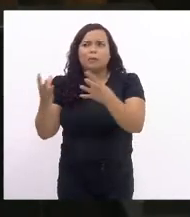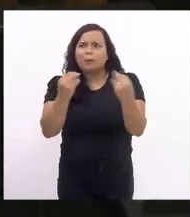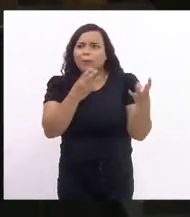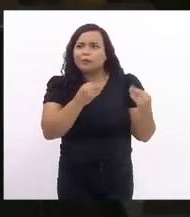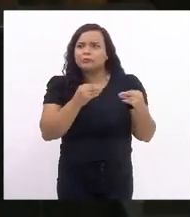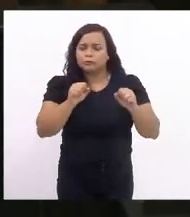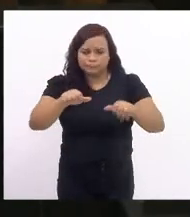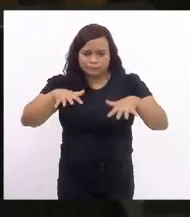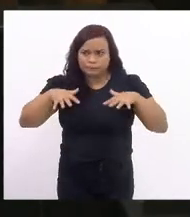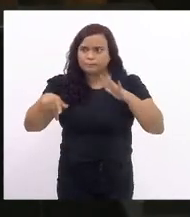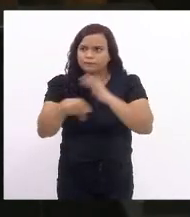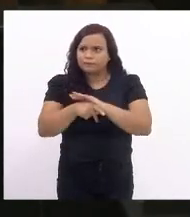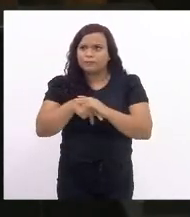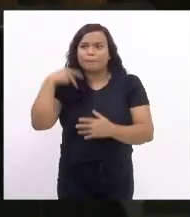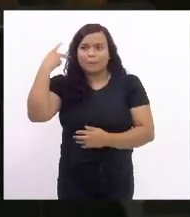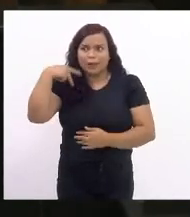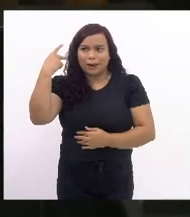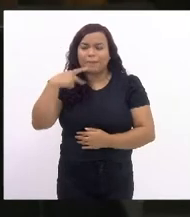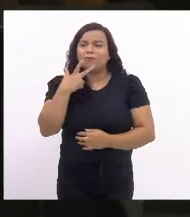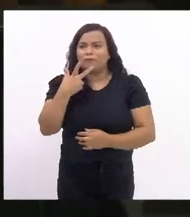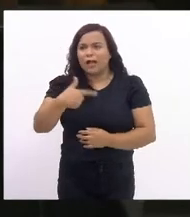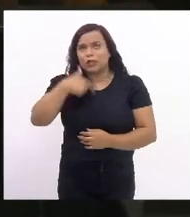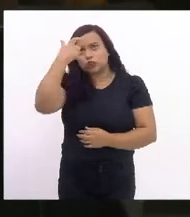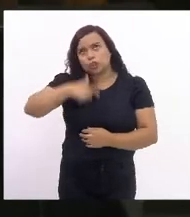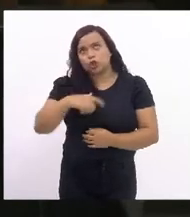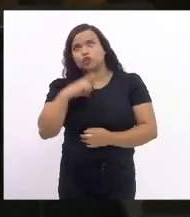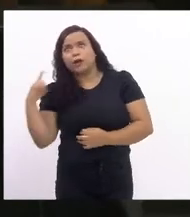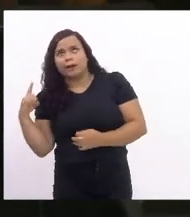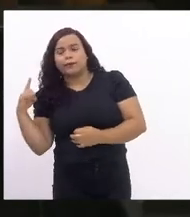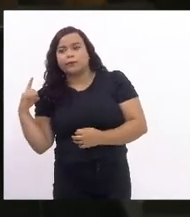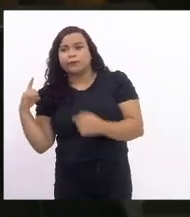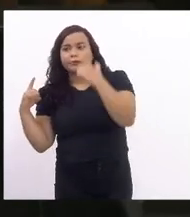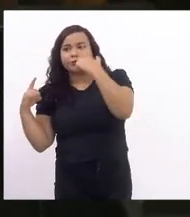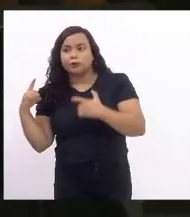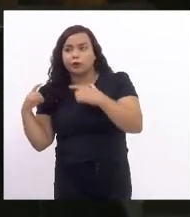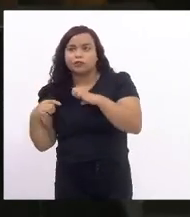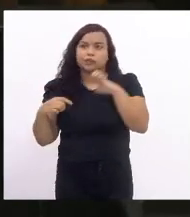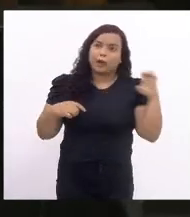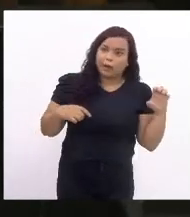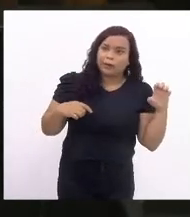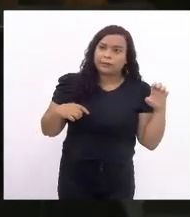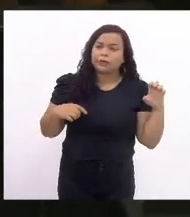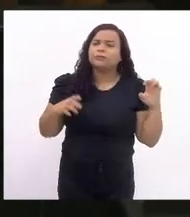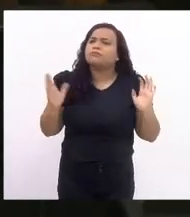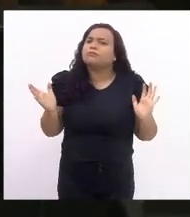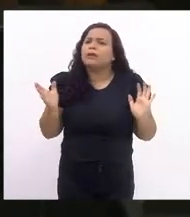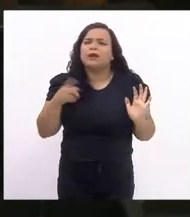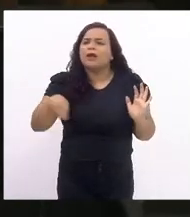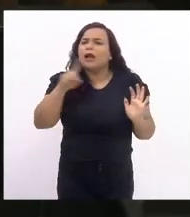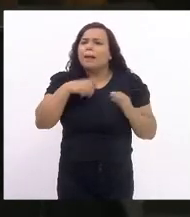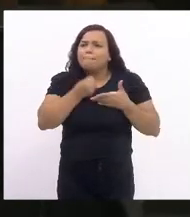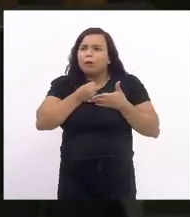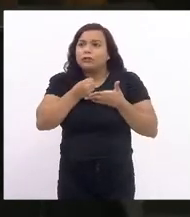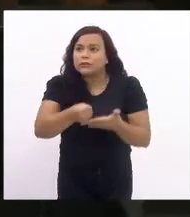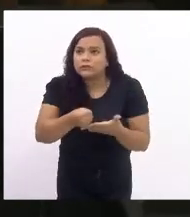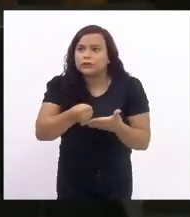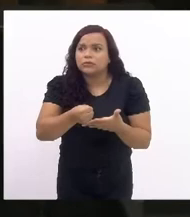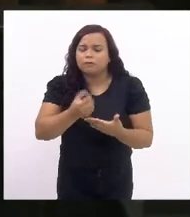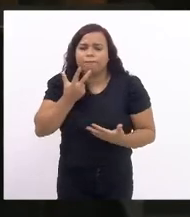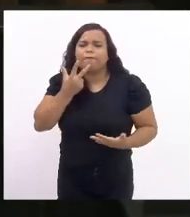se dizem de direita ou de esquerda não se posicionam